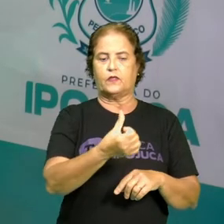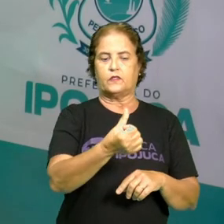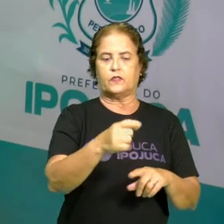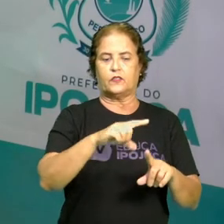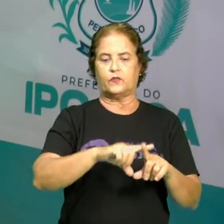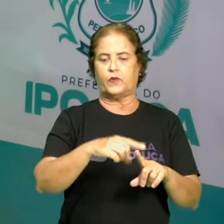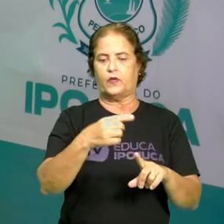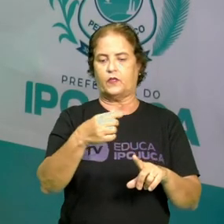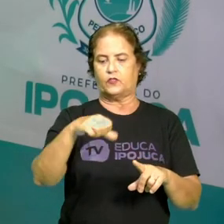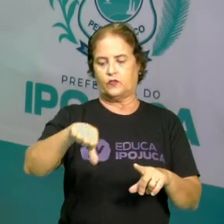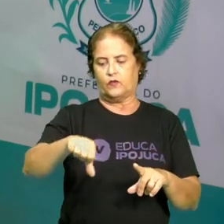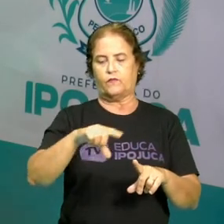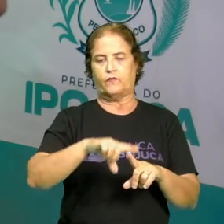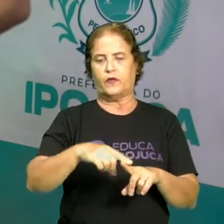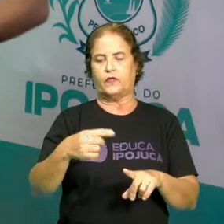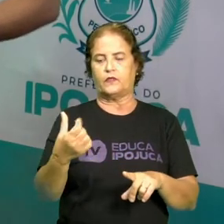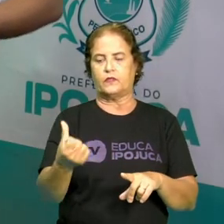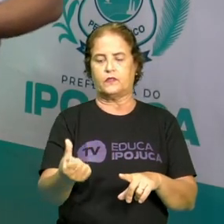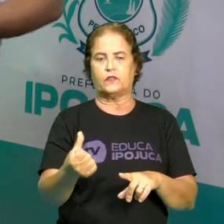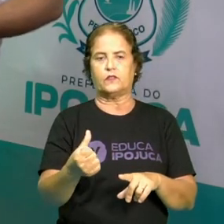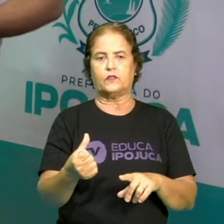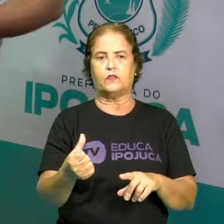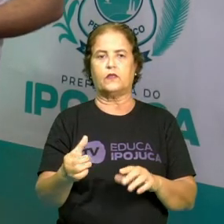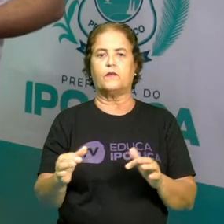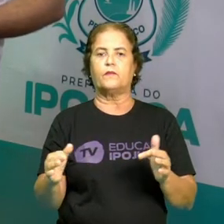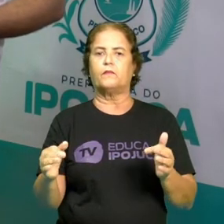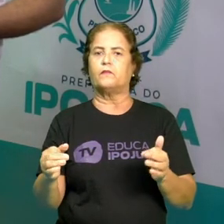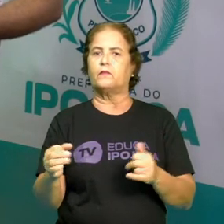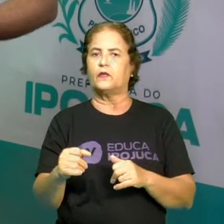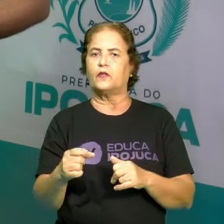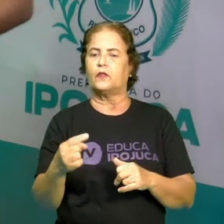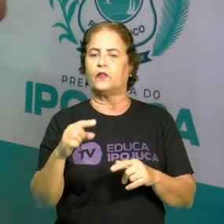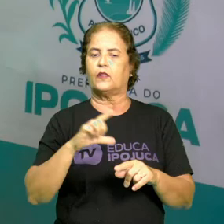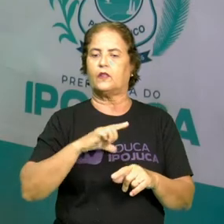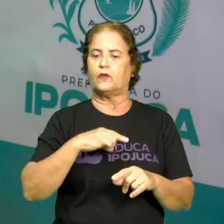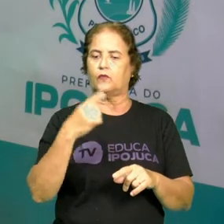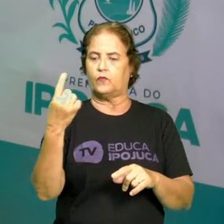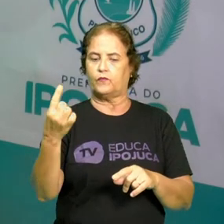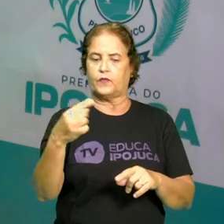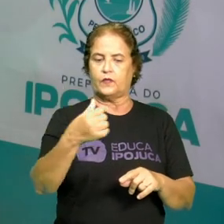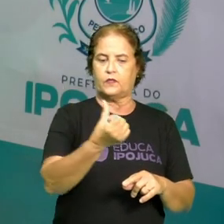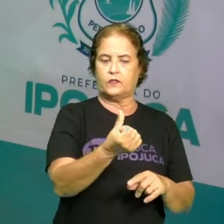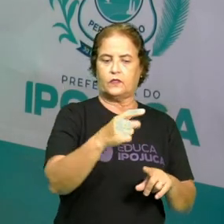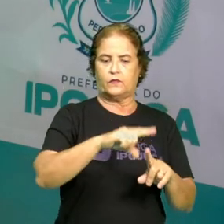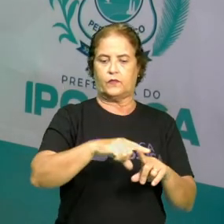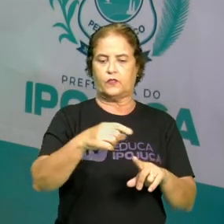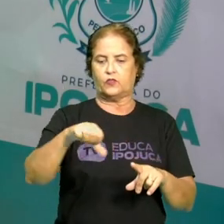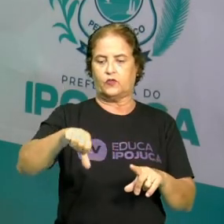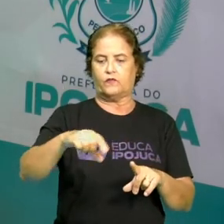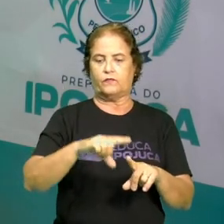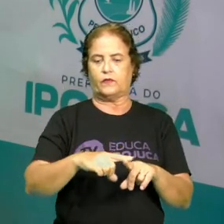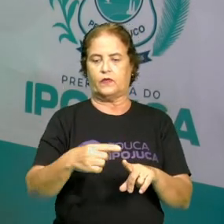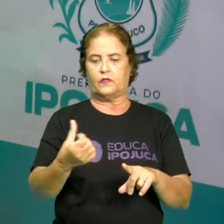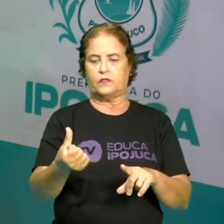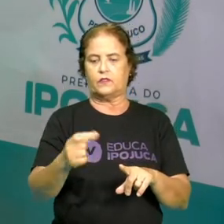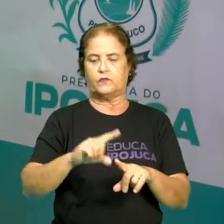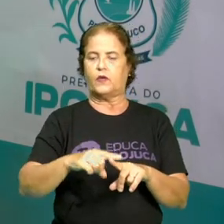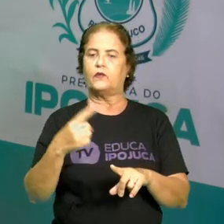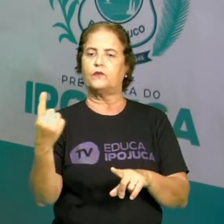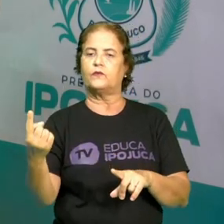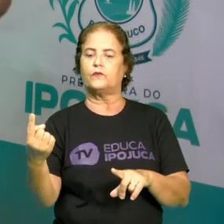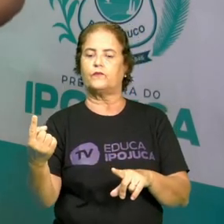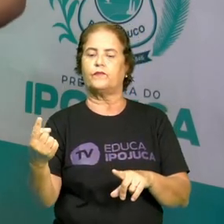9 mais 6. E para finalizar, temos 1. Então, 6 mais 9 mais 6 e mais 1.